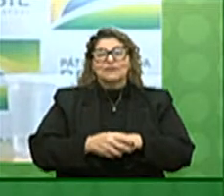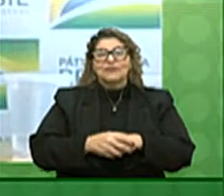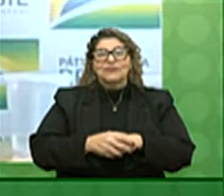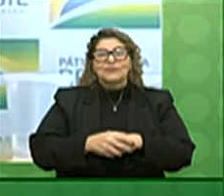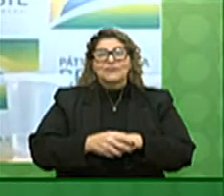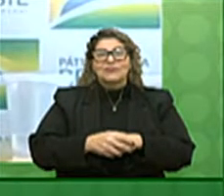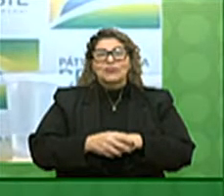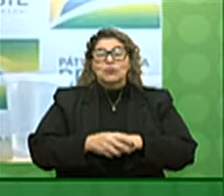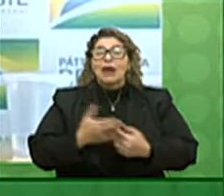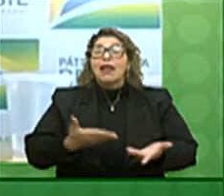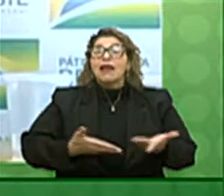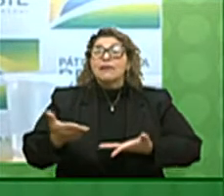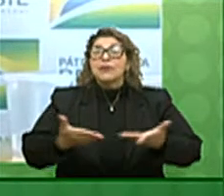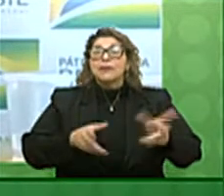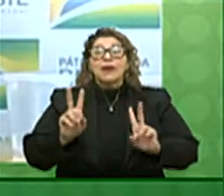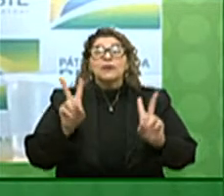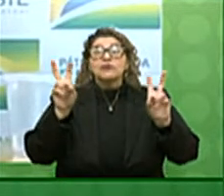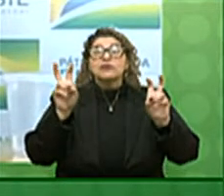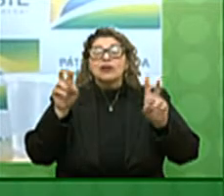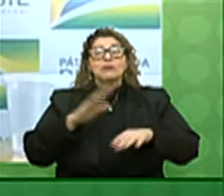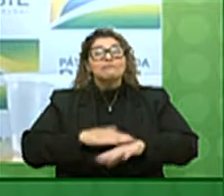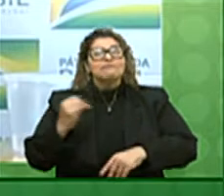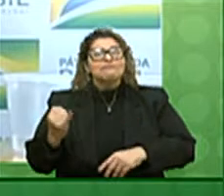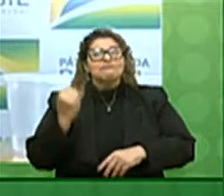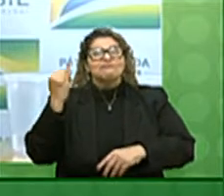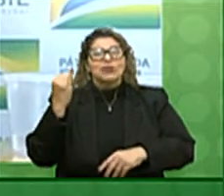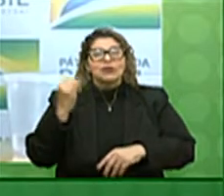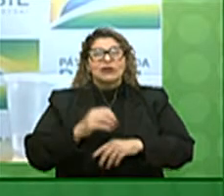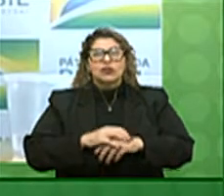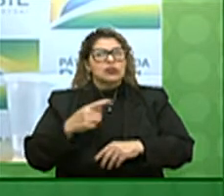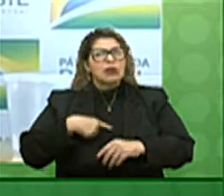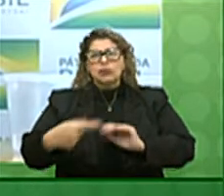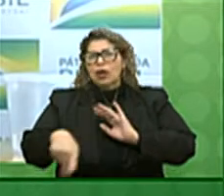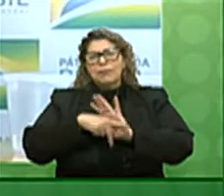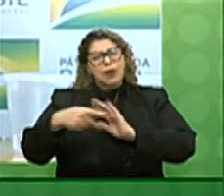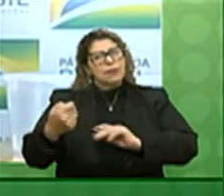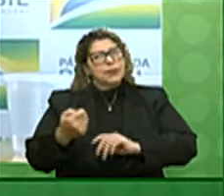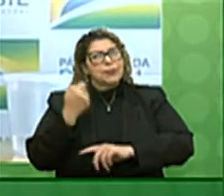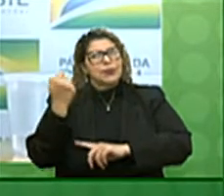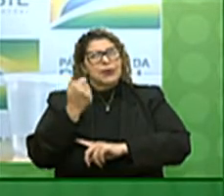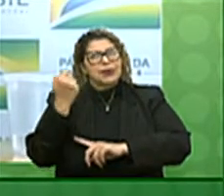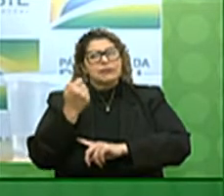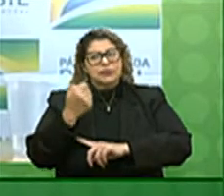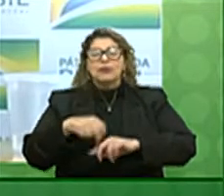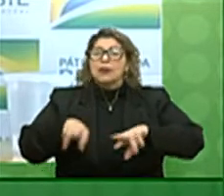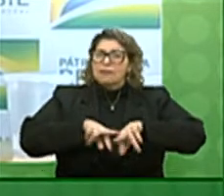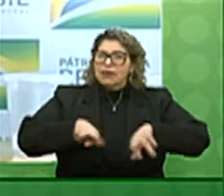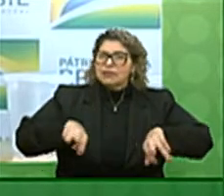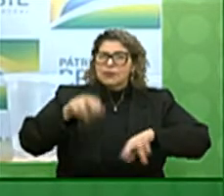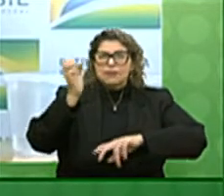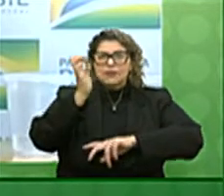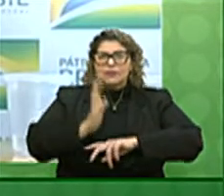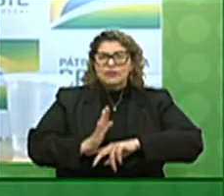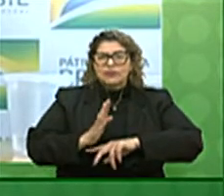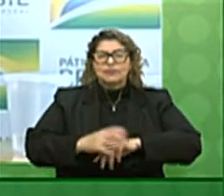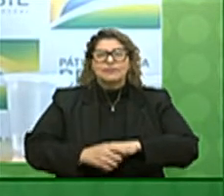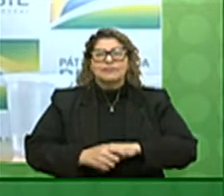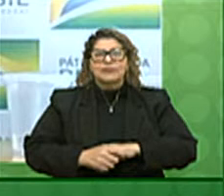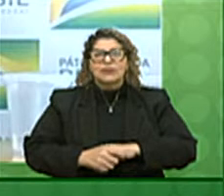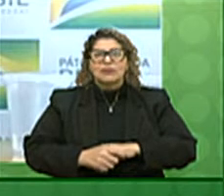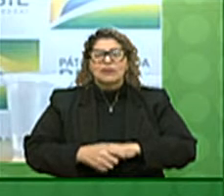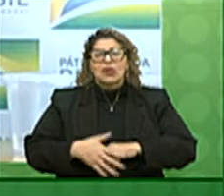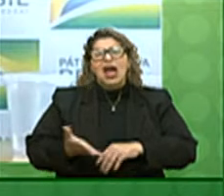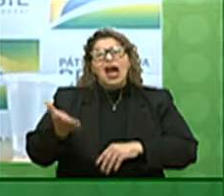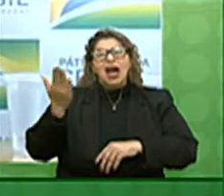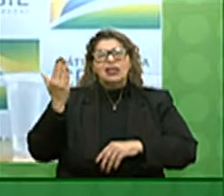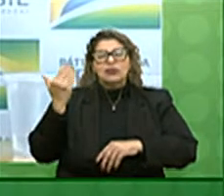para tratar um dos temas relevantes, não só para o Rio Grande do Sul, mas como para o Brasil. Quando eu